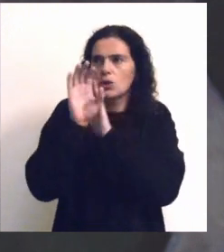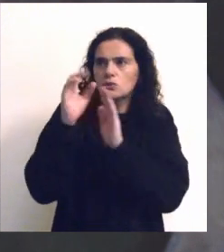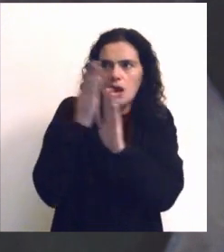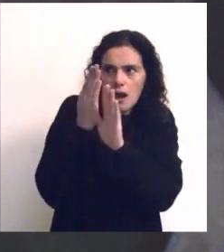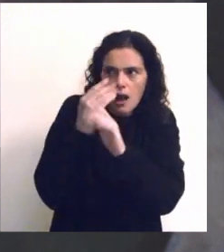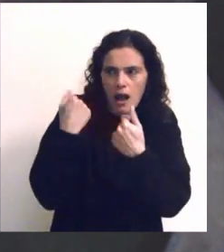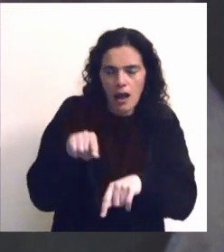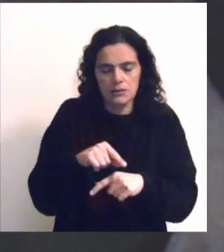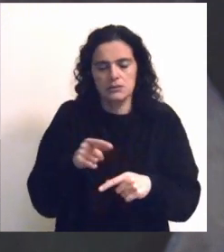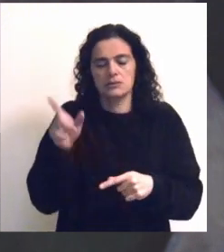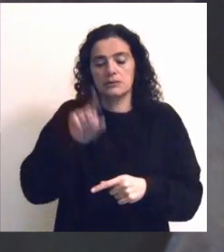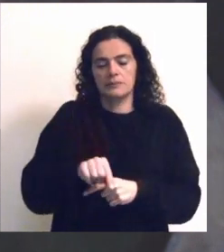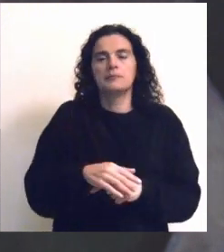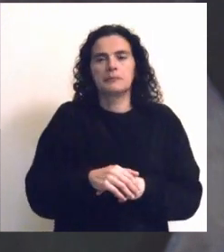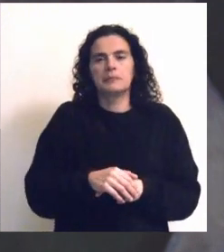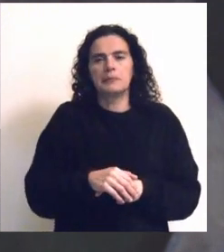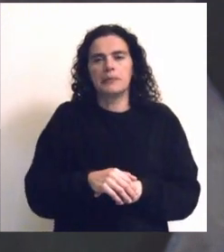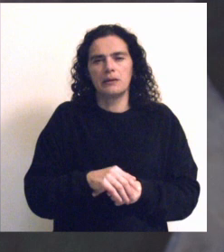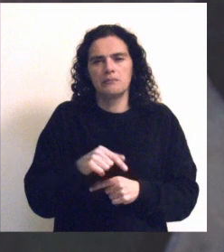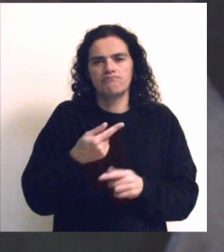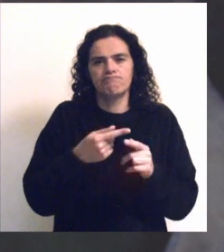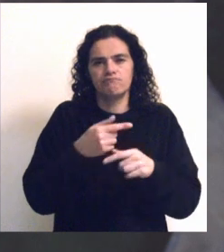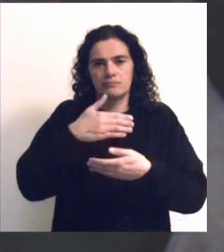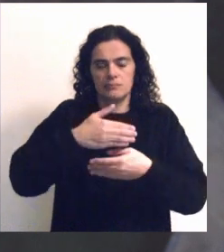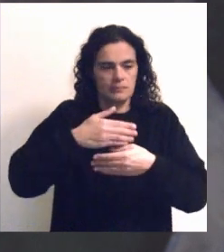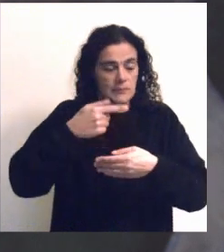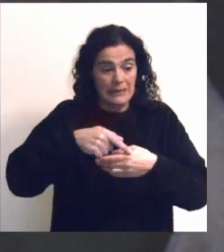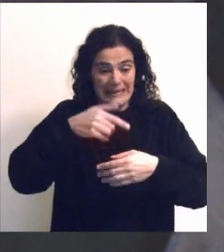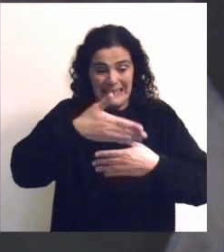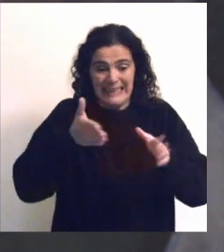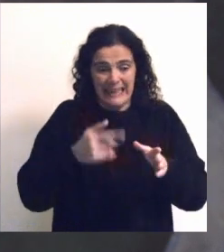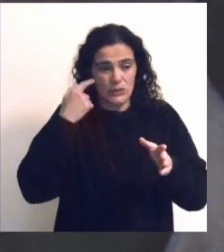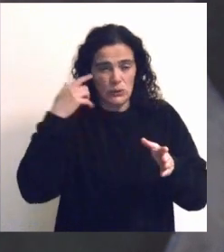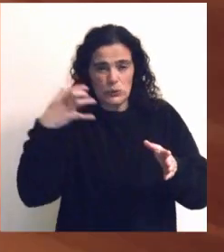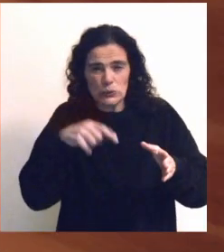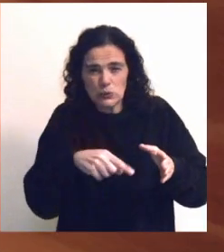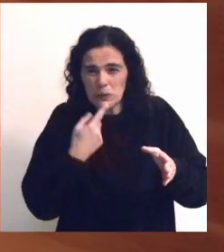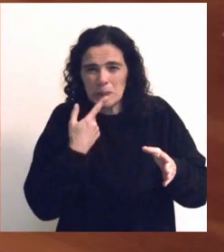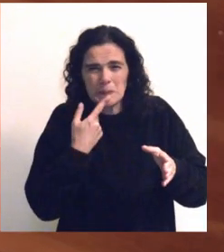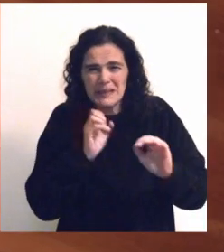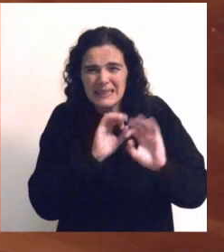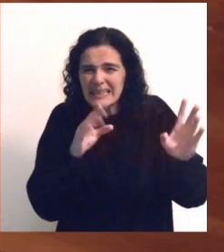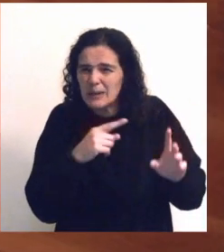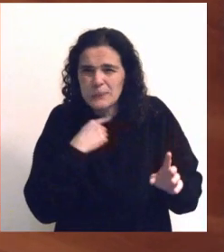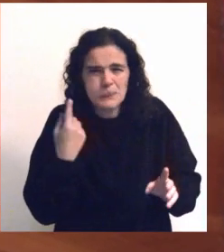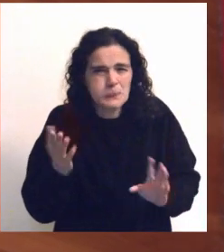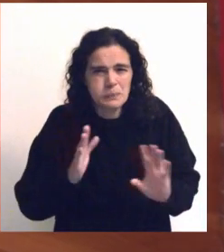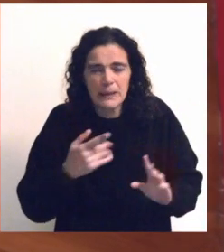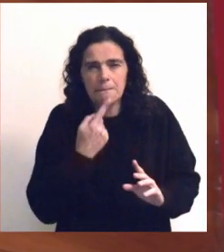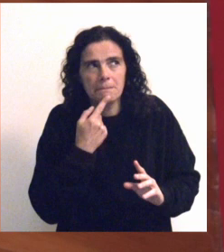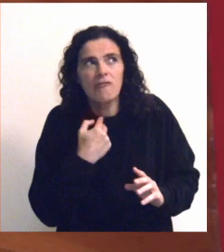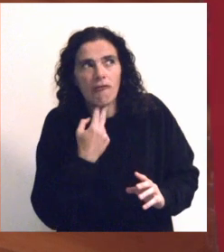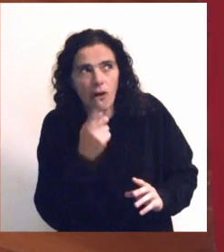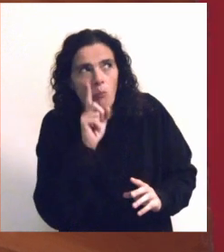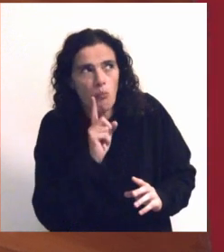essa luz espreita, e também sai da caixa um som que não se percebe exatamente o que é,